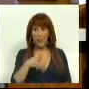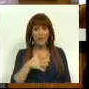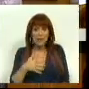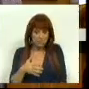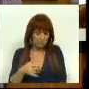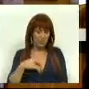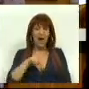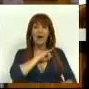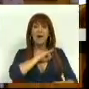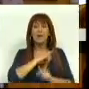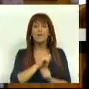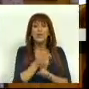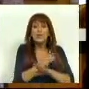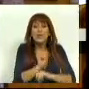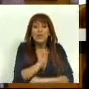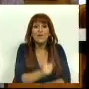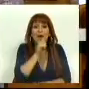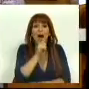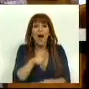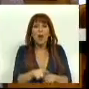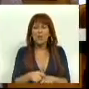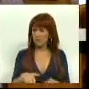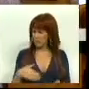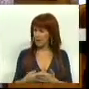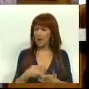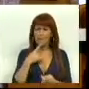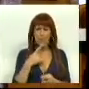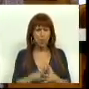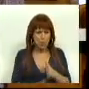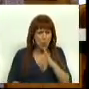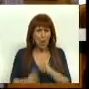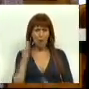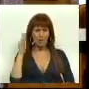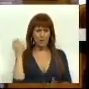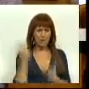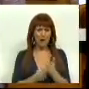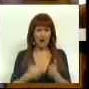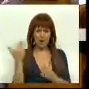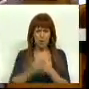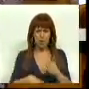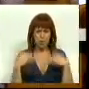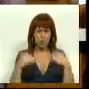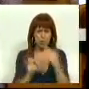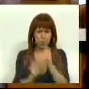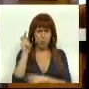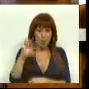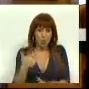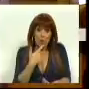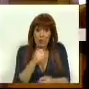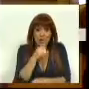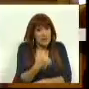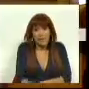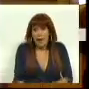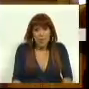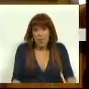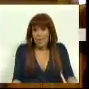que a privatização do setor da água acarretaria um aumento brutal das faturas, porque é inevitável, ela não poderia negá-lo,